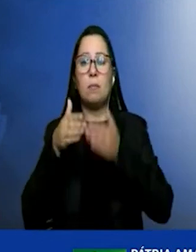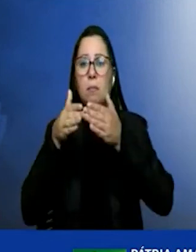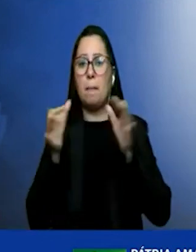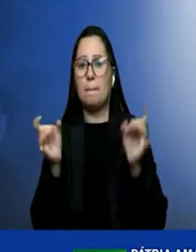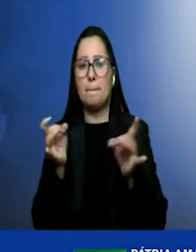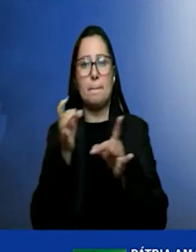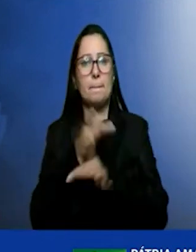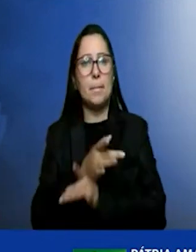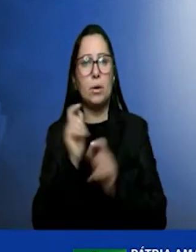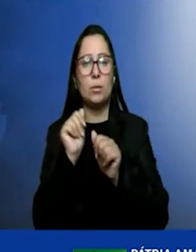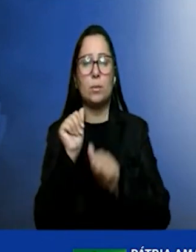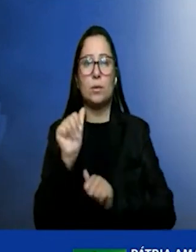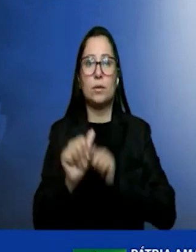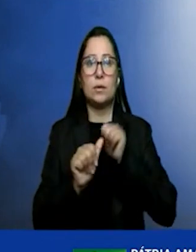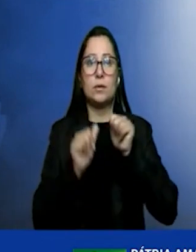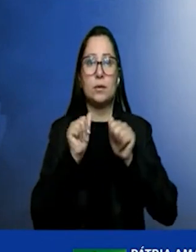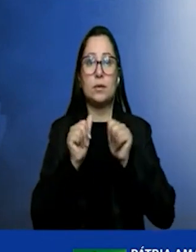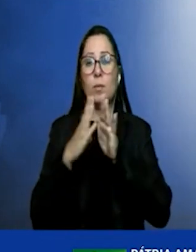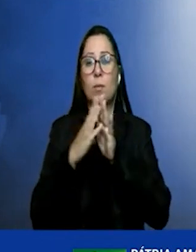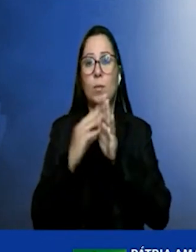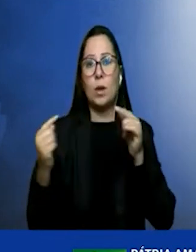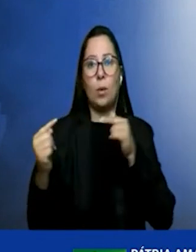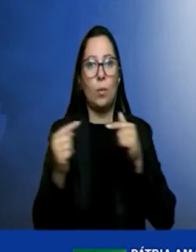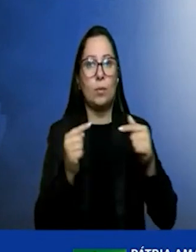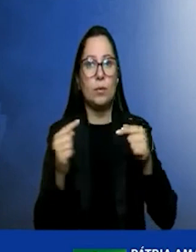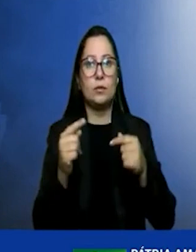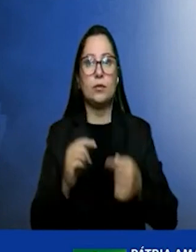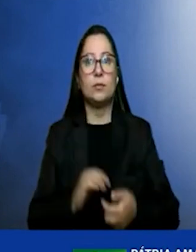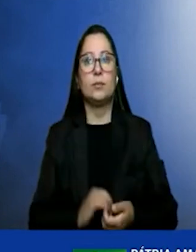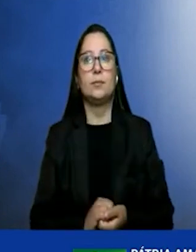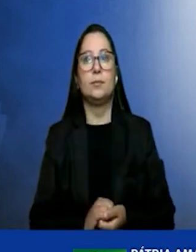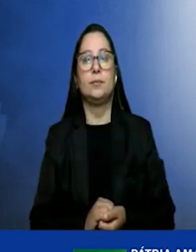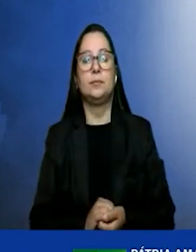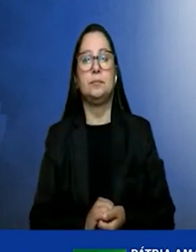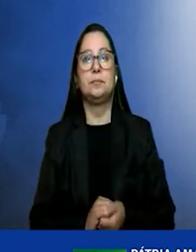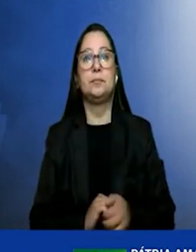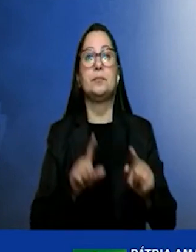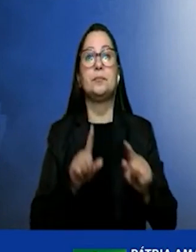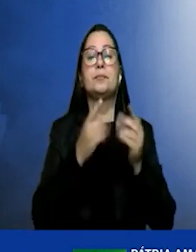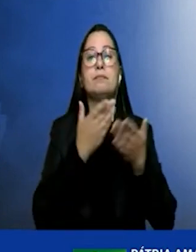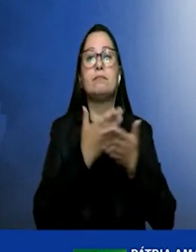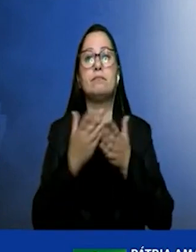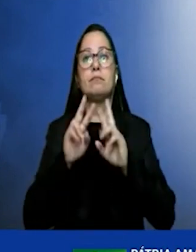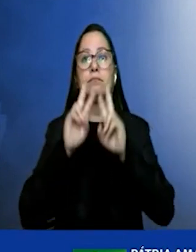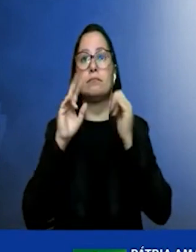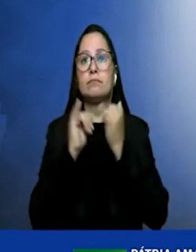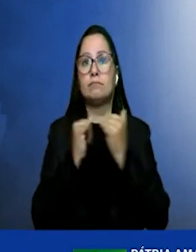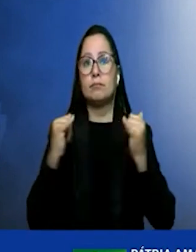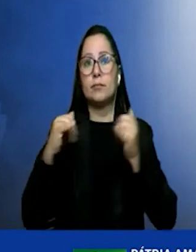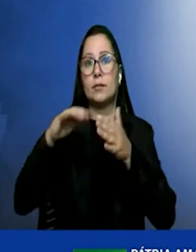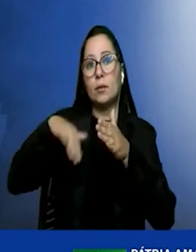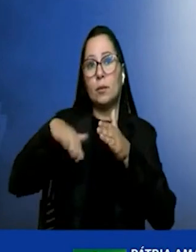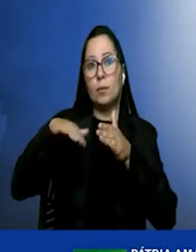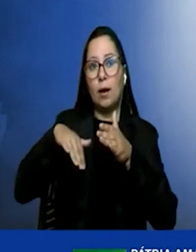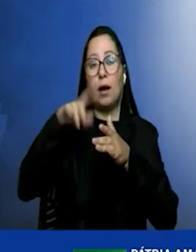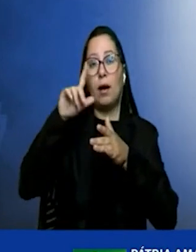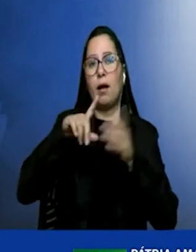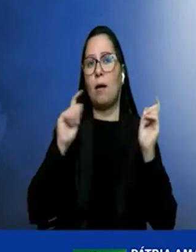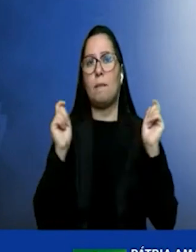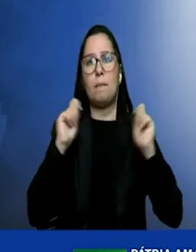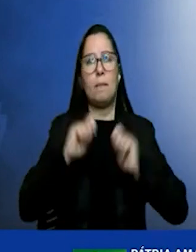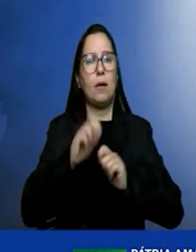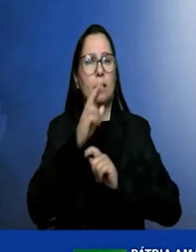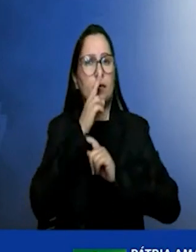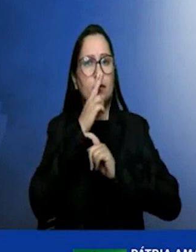transformar num hub competitivo. Foi feito um estudo também com energia offshore que é um potencial gigantesco